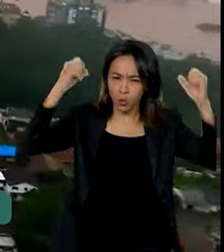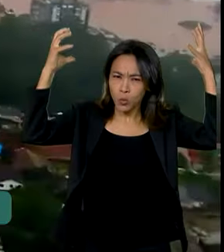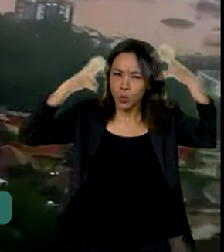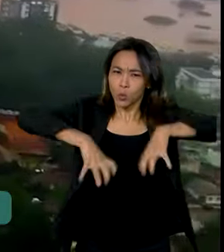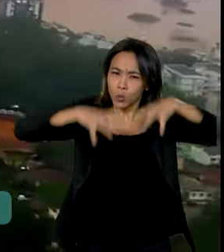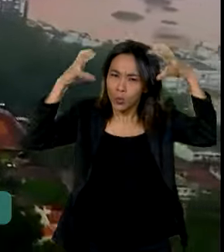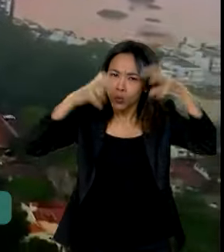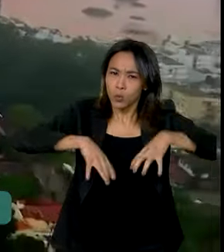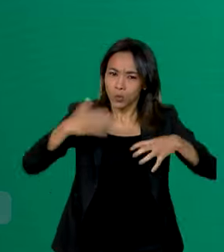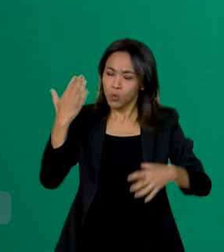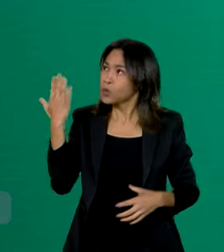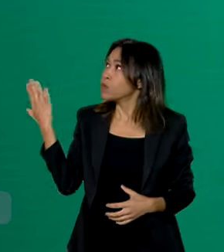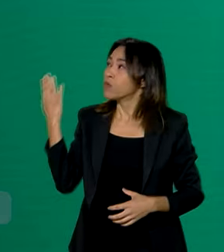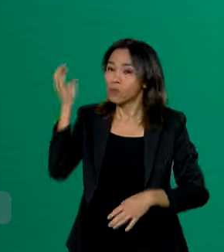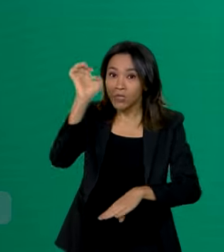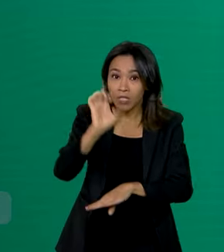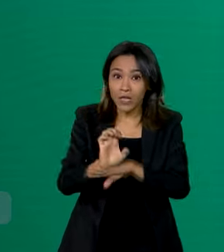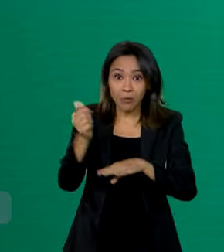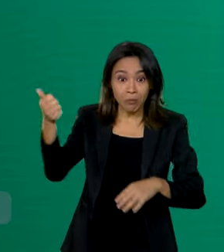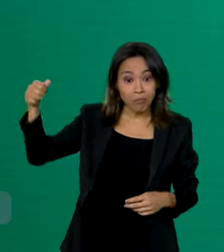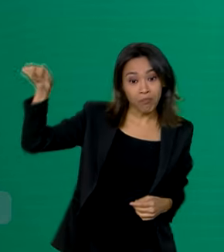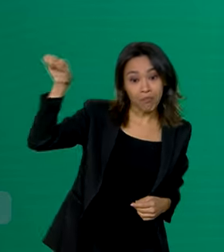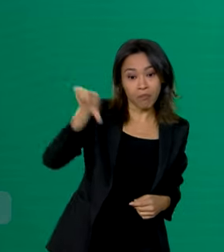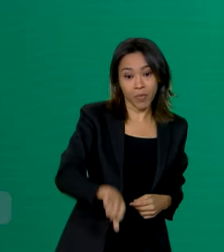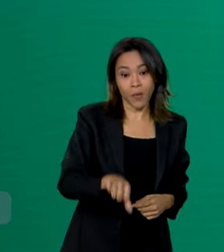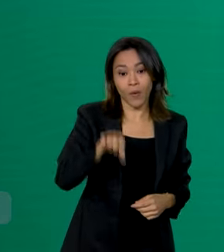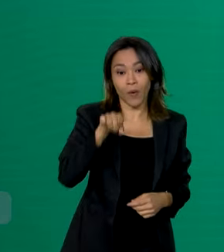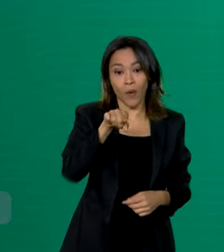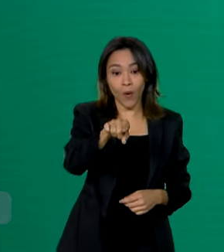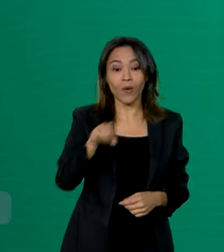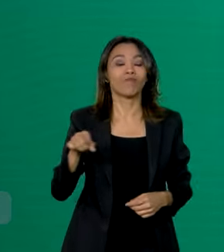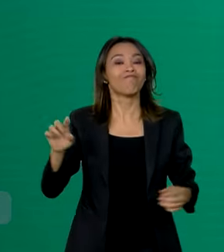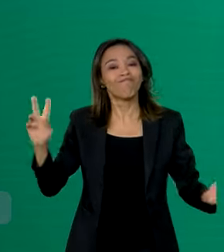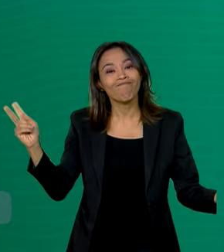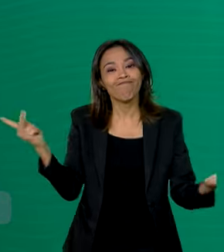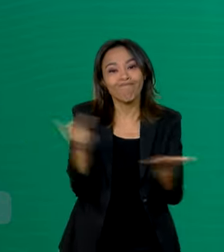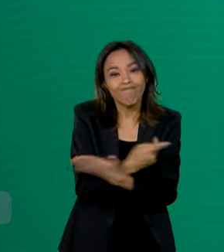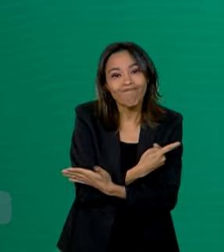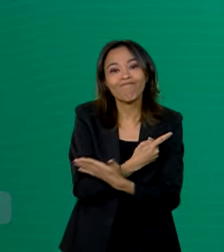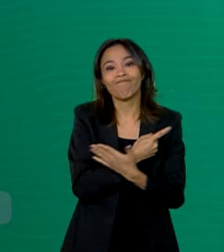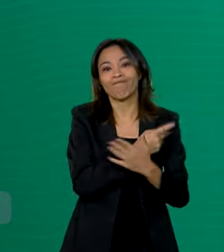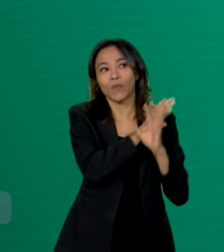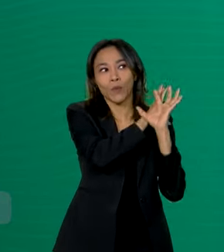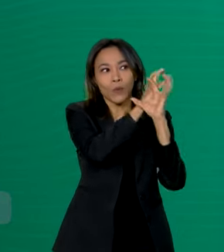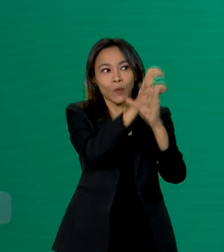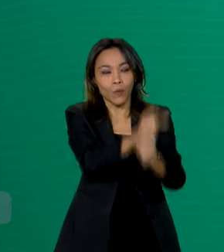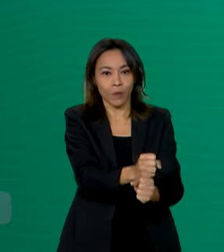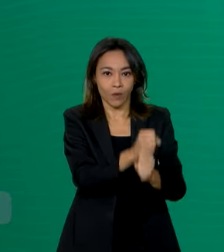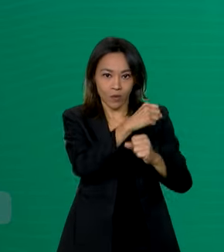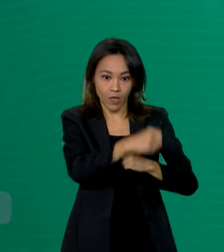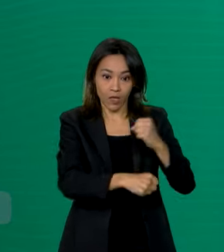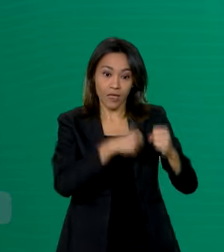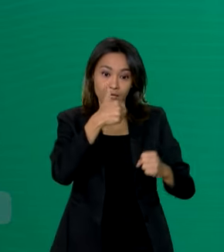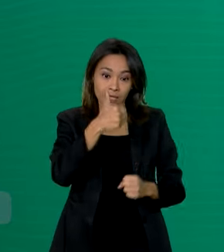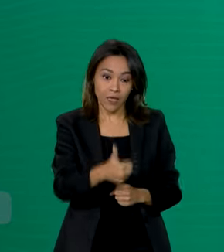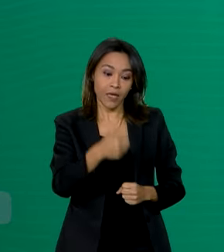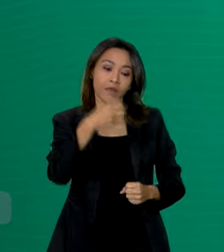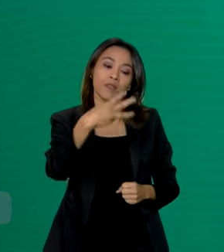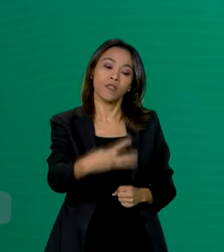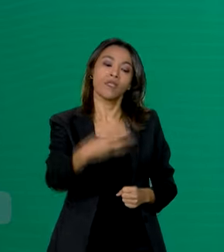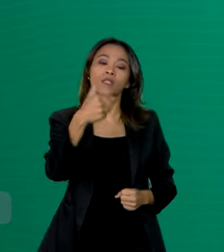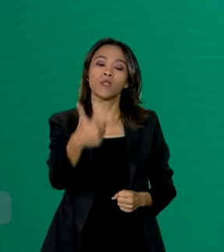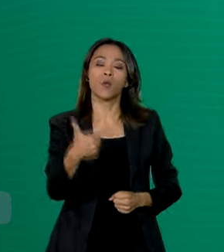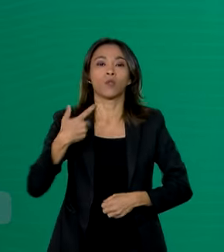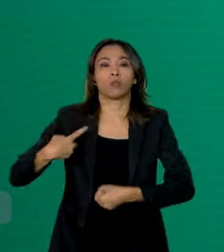Sul já são consideradas o pior evento climático enfrentado pelo Estado nos últimos anos. São 132 municípios